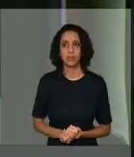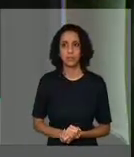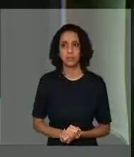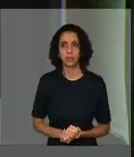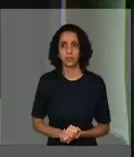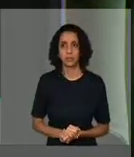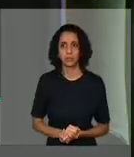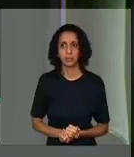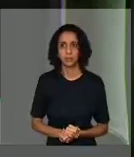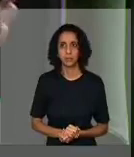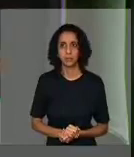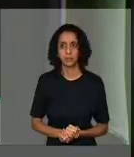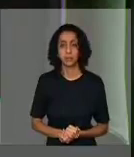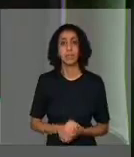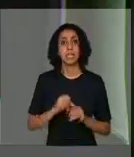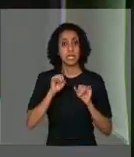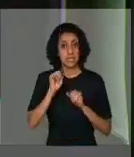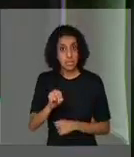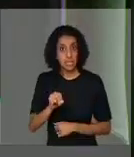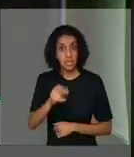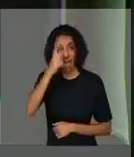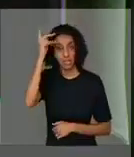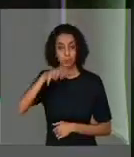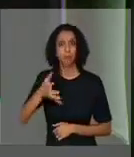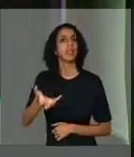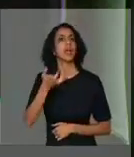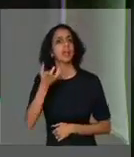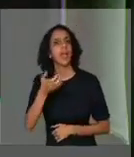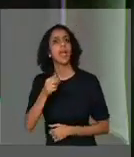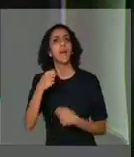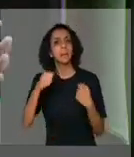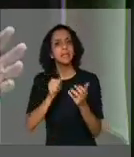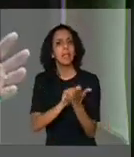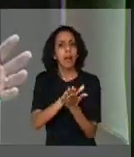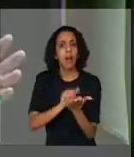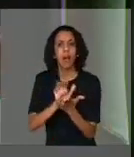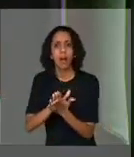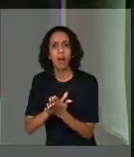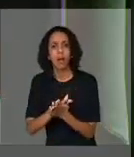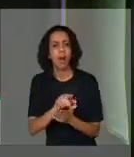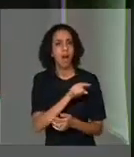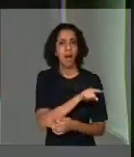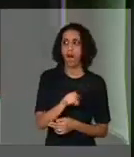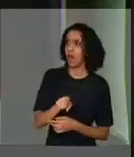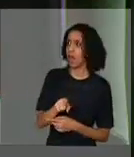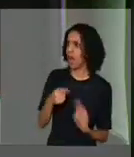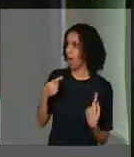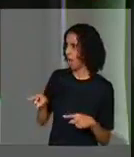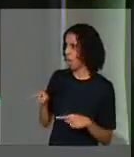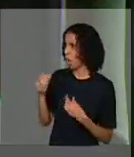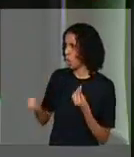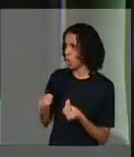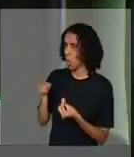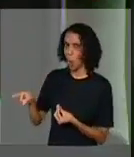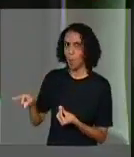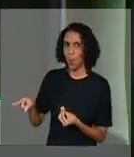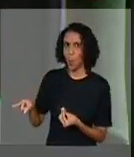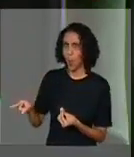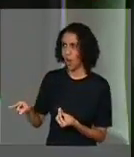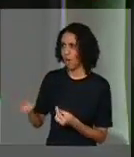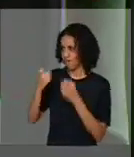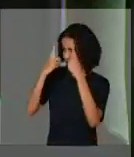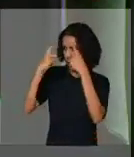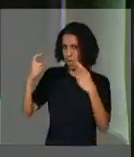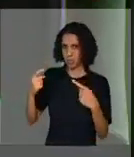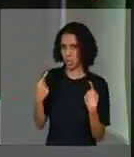impunidade como uma agressão ao Estado de Direito. Todos os apelos contra o fim da corrupção como uma agressão